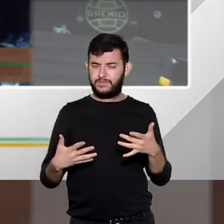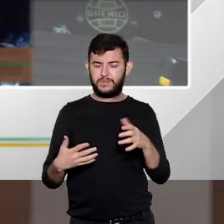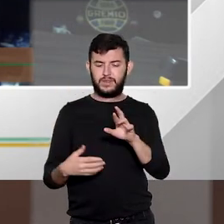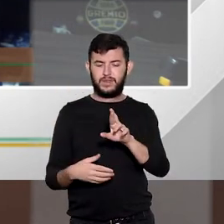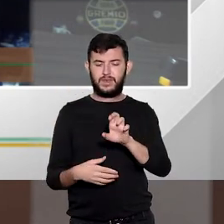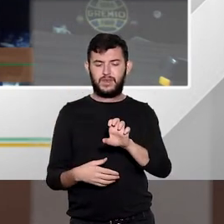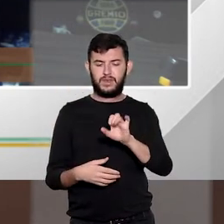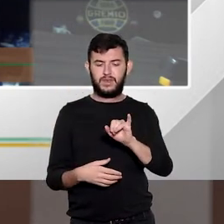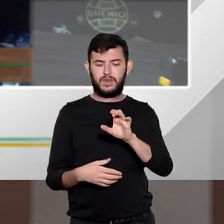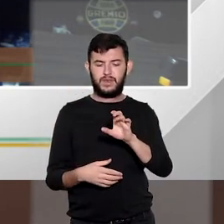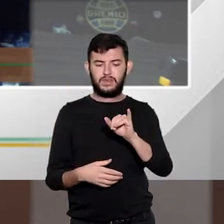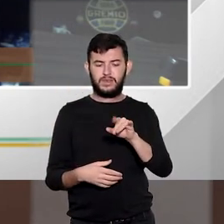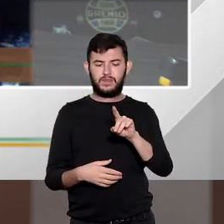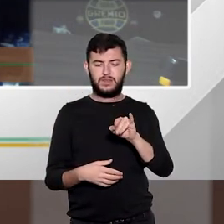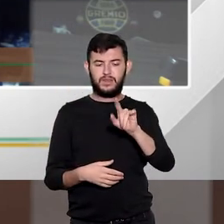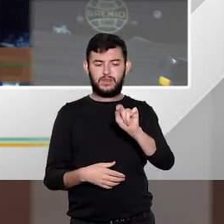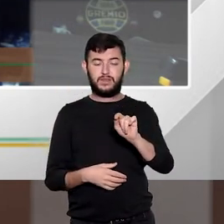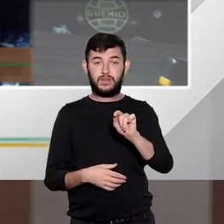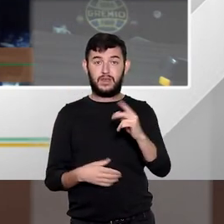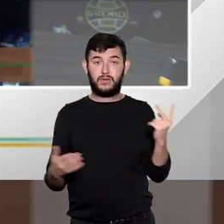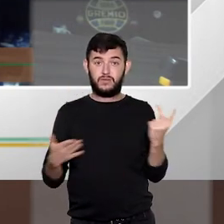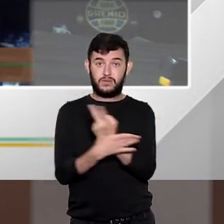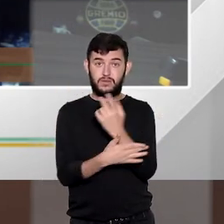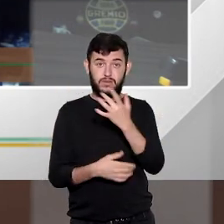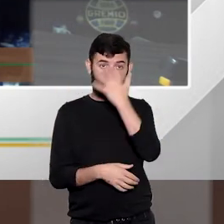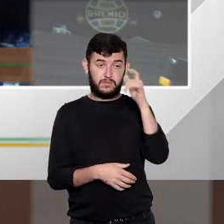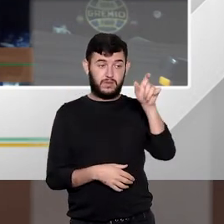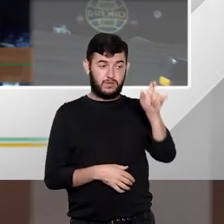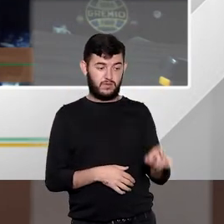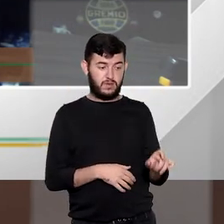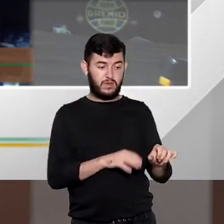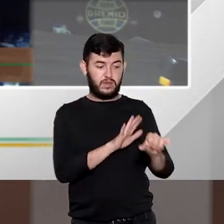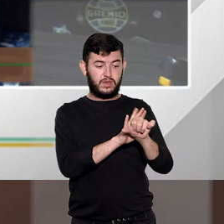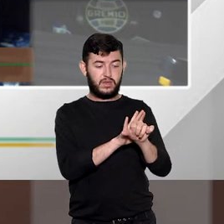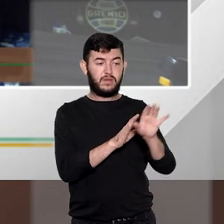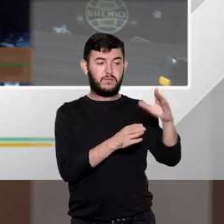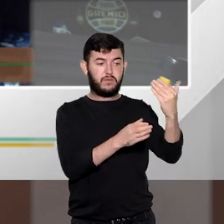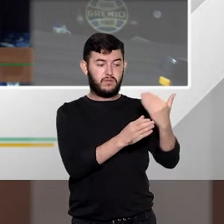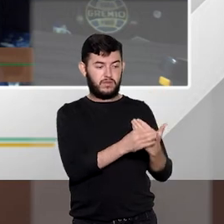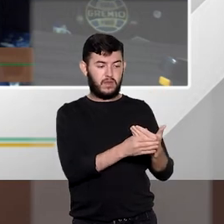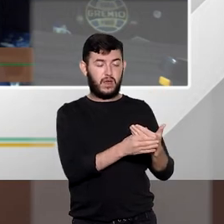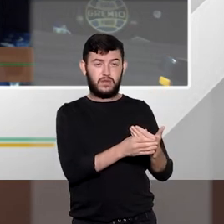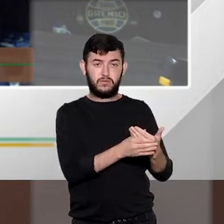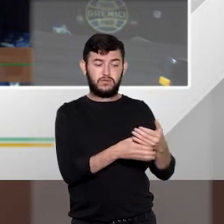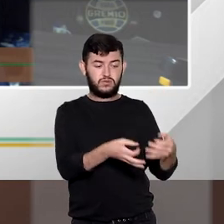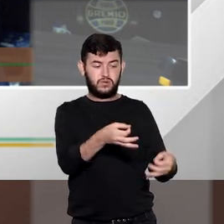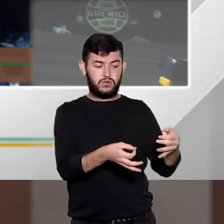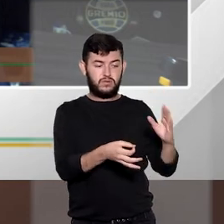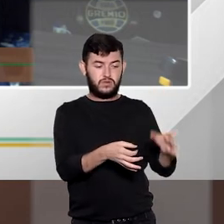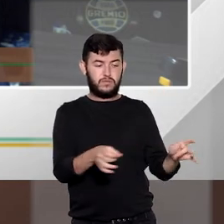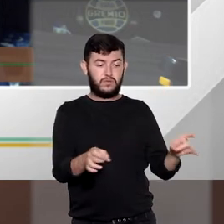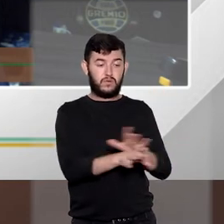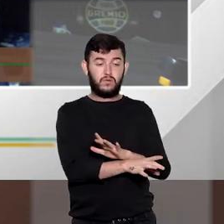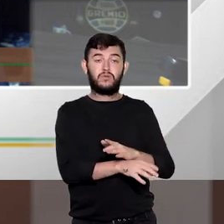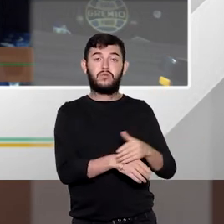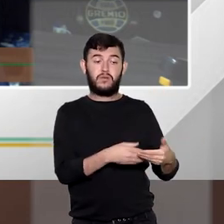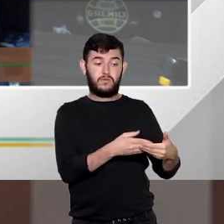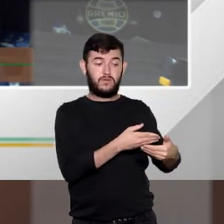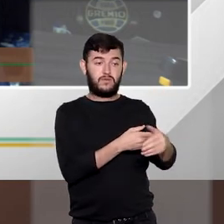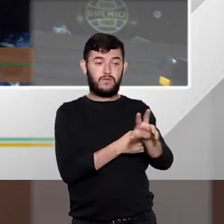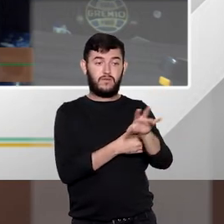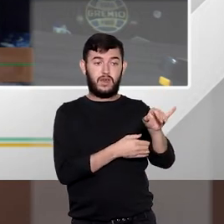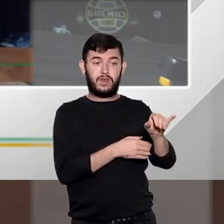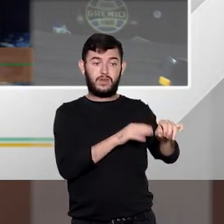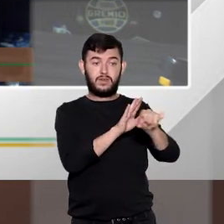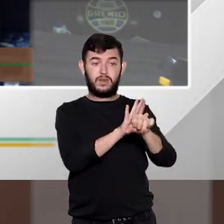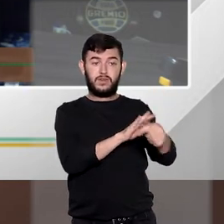praticar um novo crime depois de ter transitado em julgado uma sentença penal coordenatória para um crime anterior. Isso está,